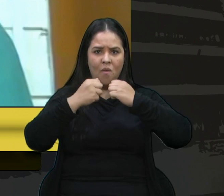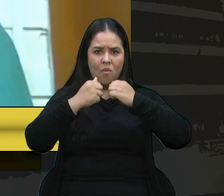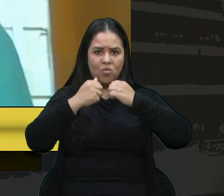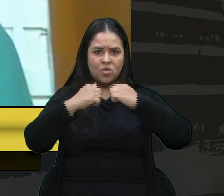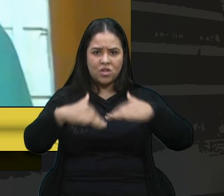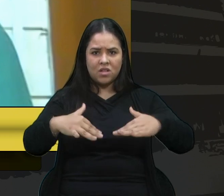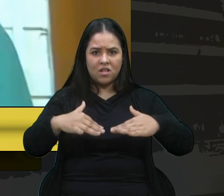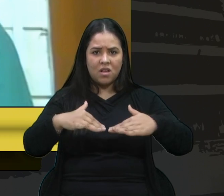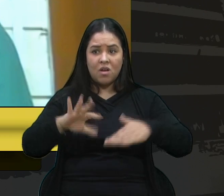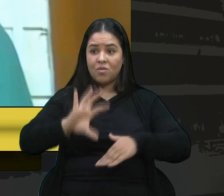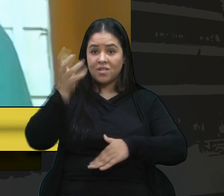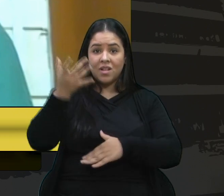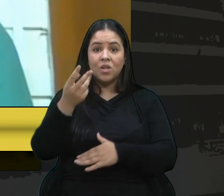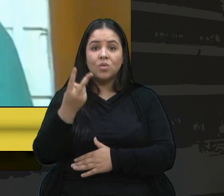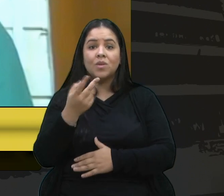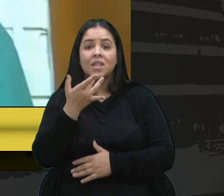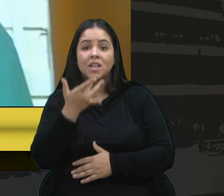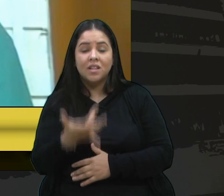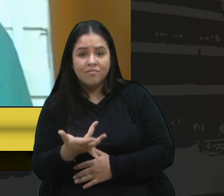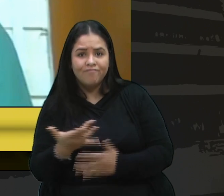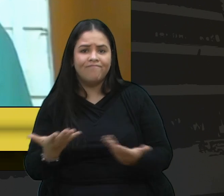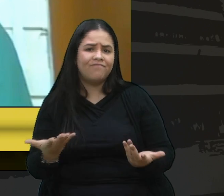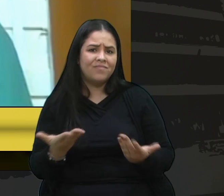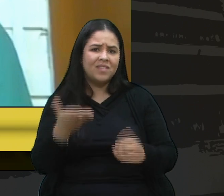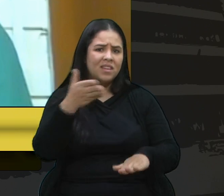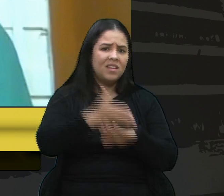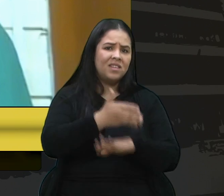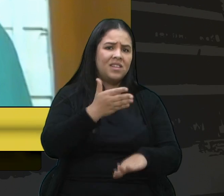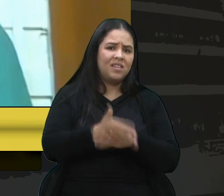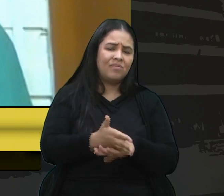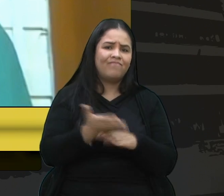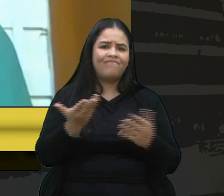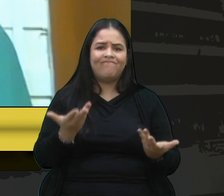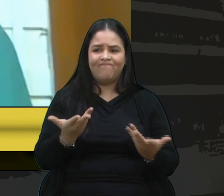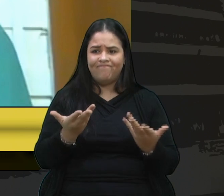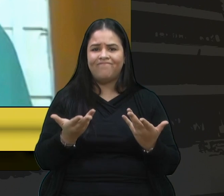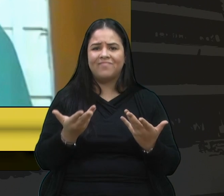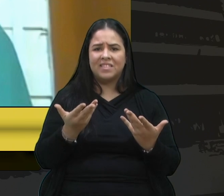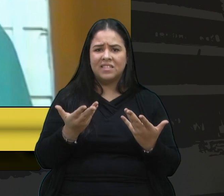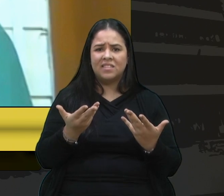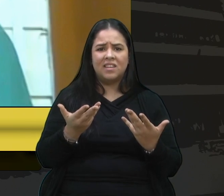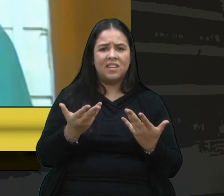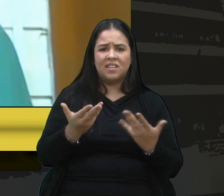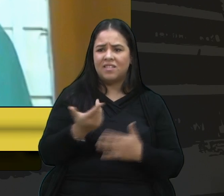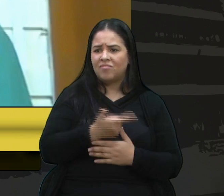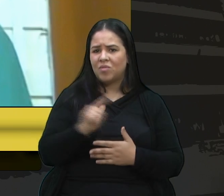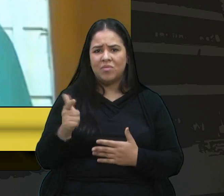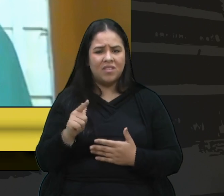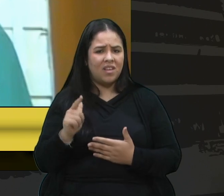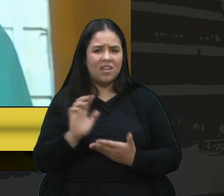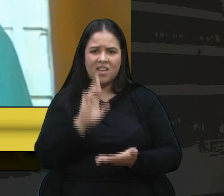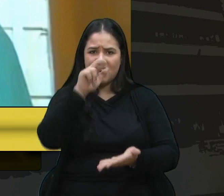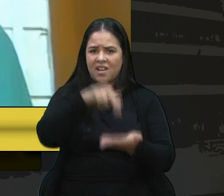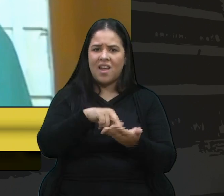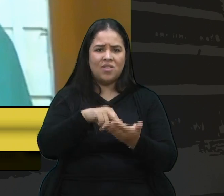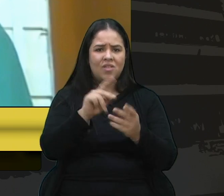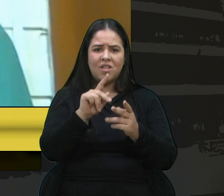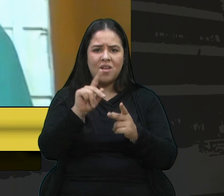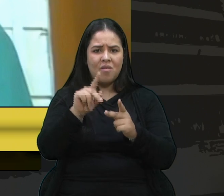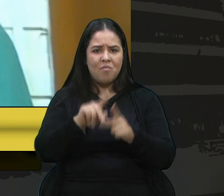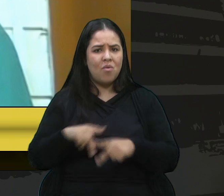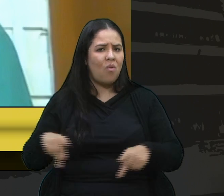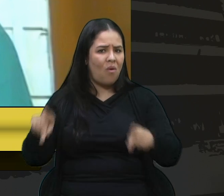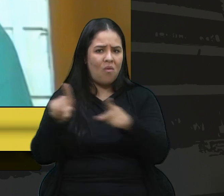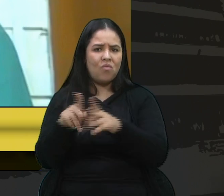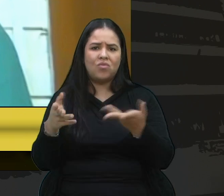horas da tarde. Então, é uma participação completamente desassociada da realidade da população. A